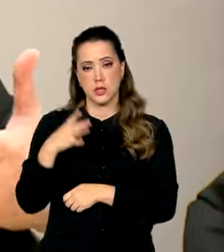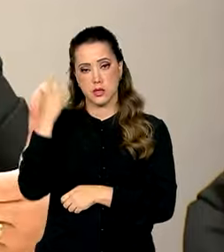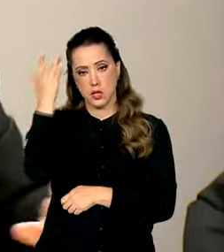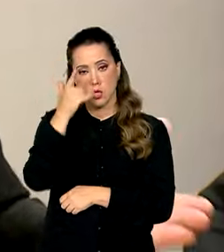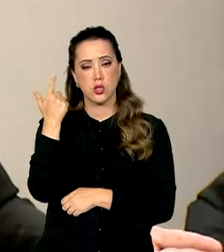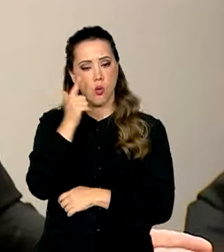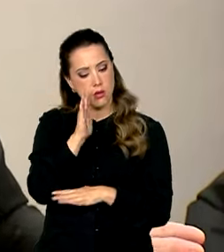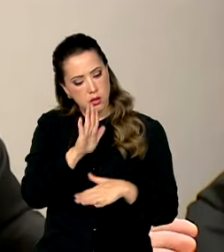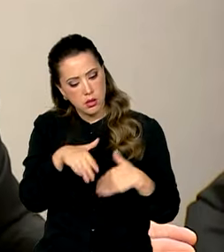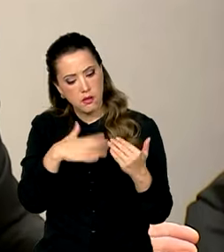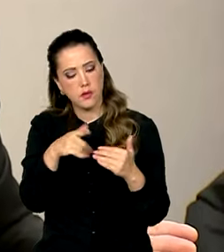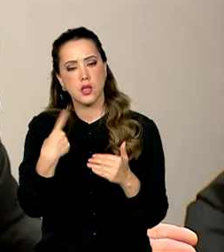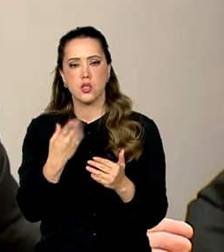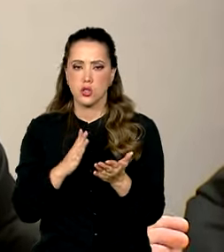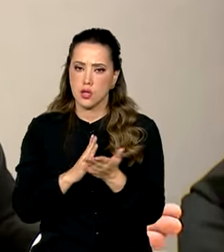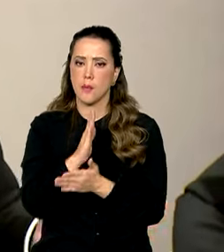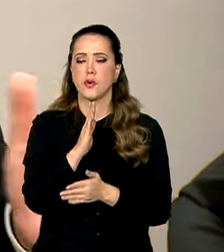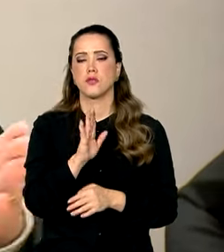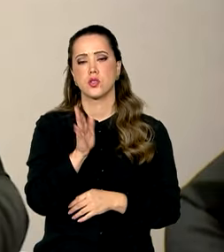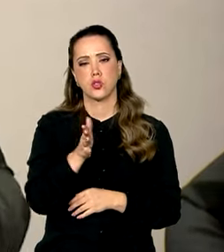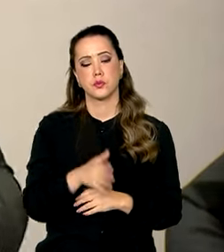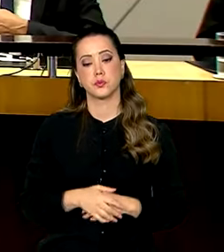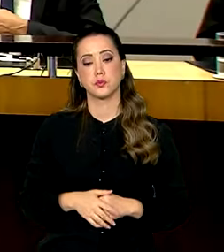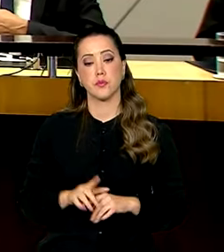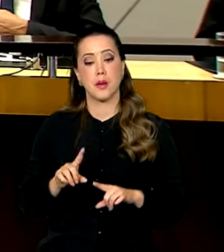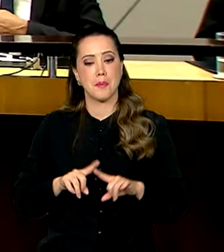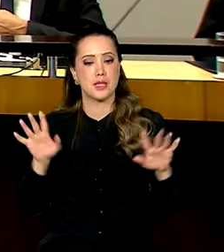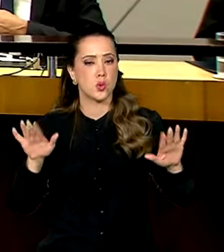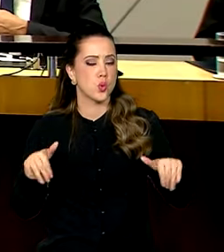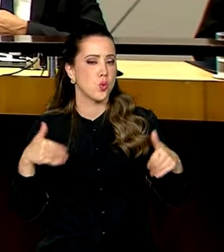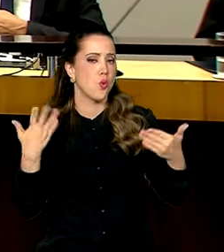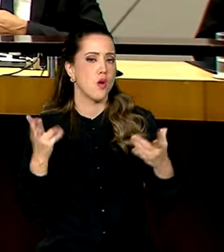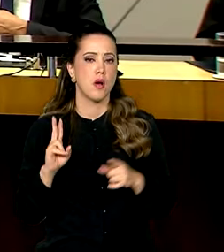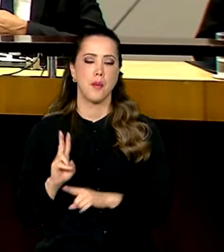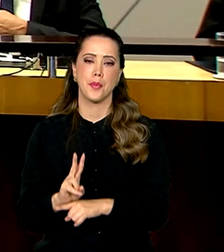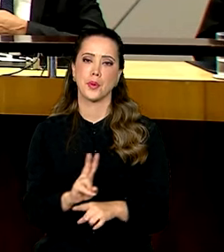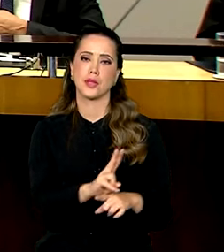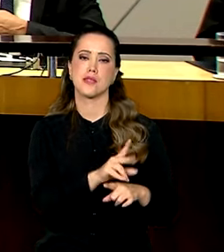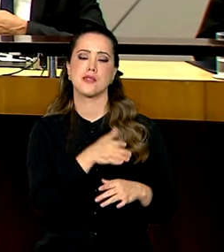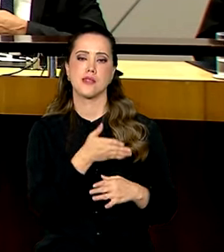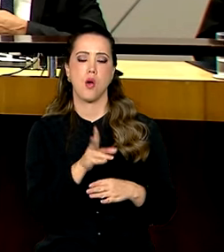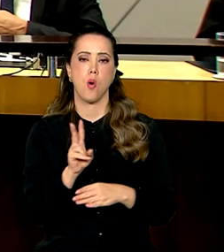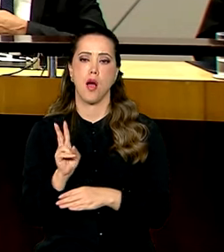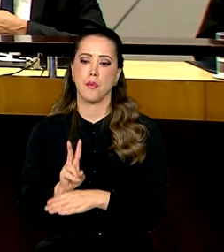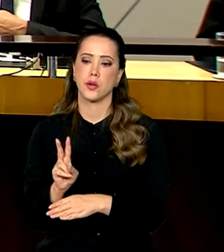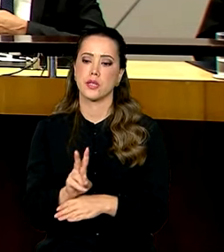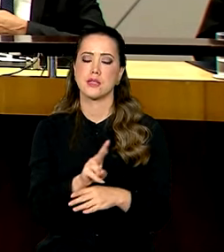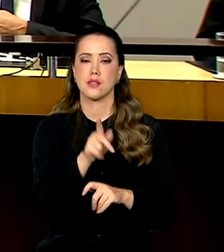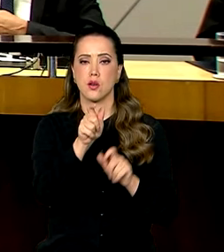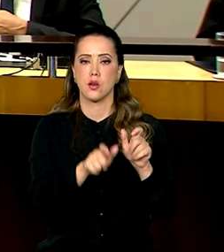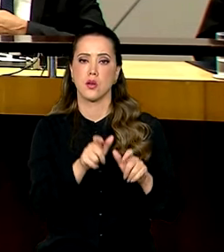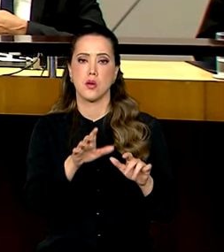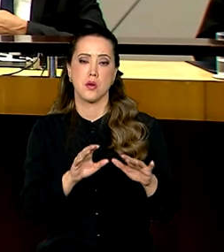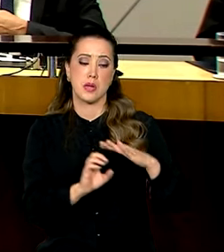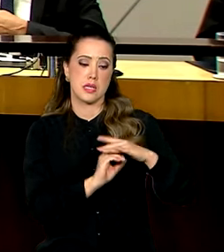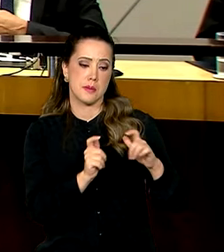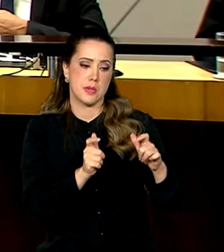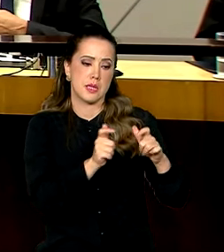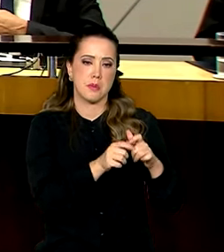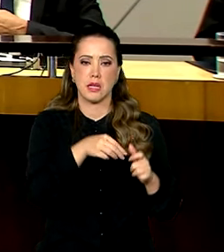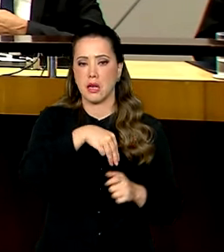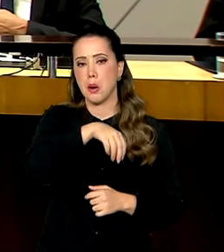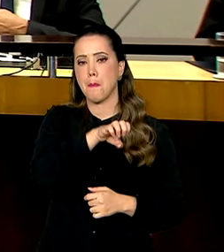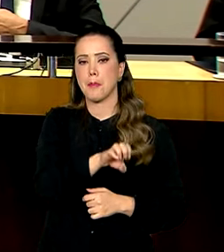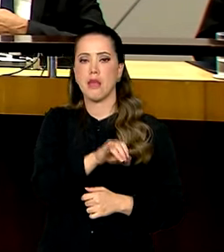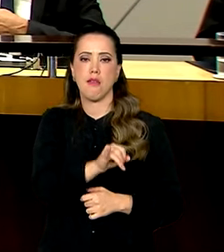e a gente está aprovando uma reforma tributária. Agora, qual vai ser a proteção para esses pequenos, micro, meios, nessa